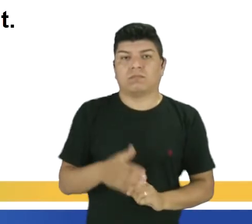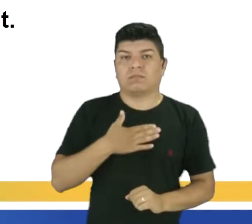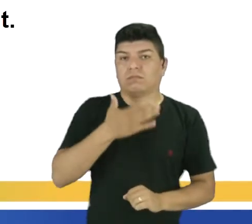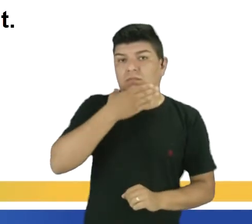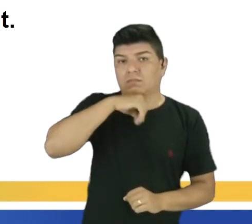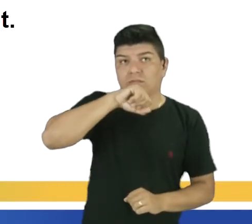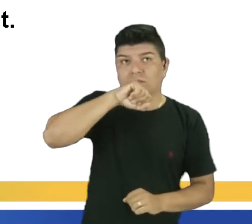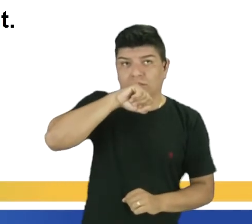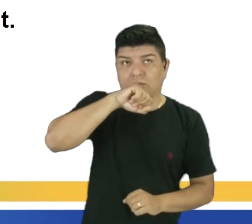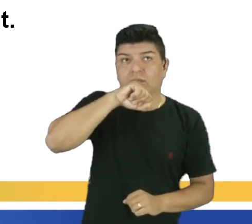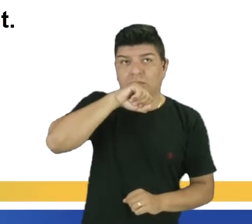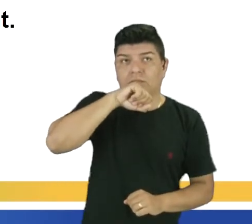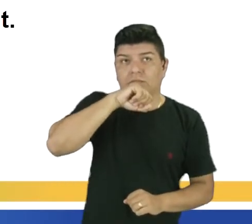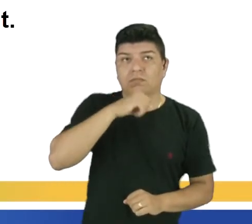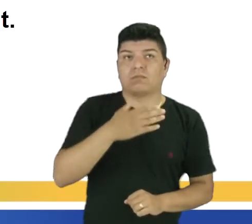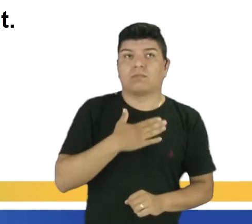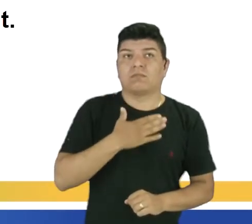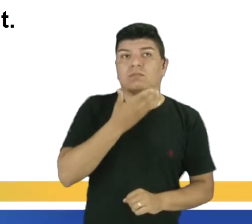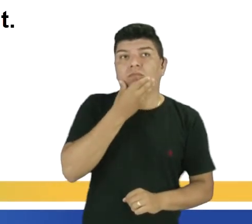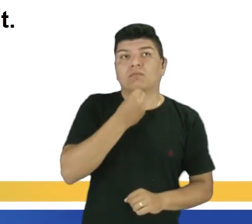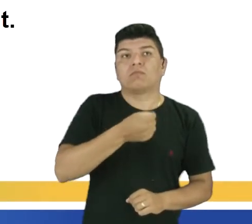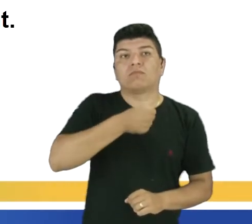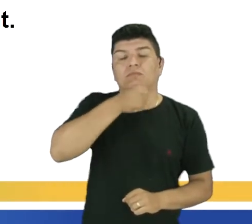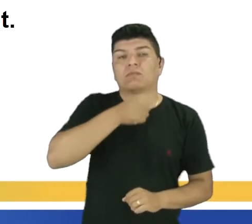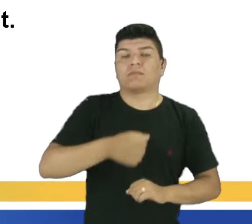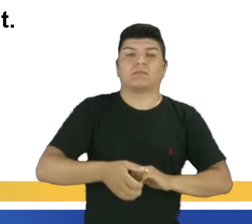e meu avô.